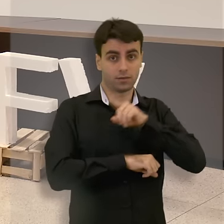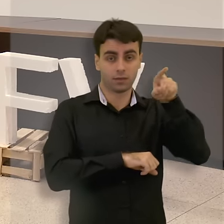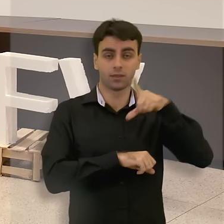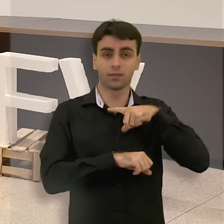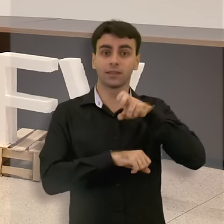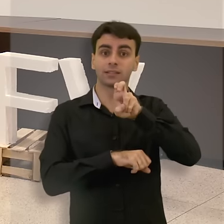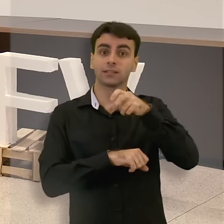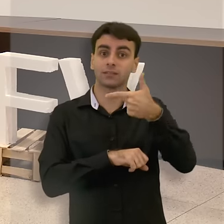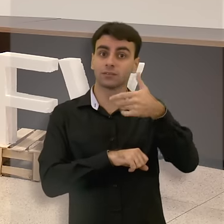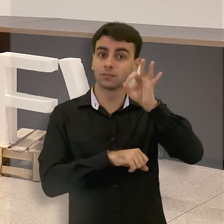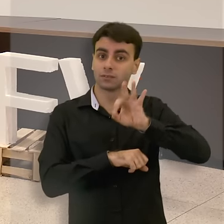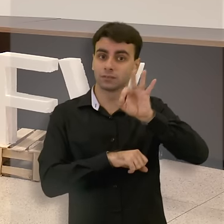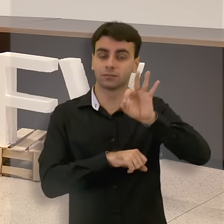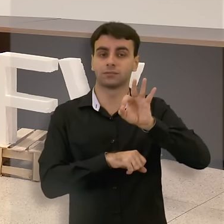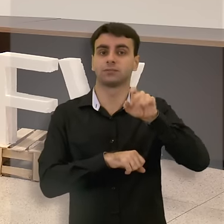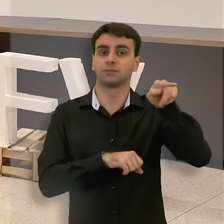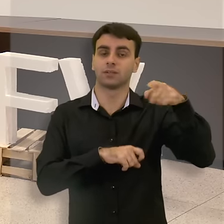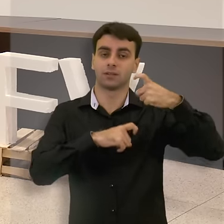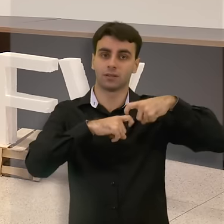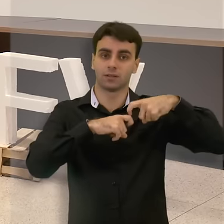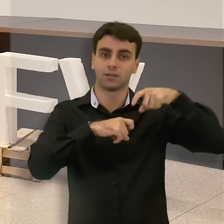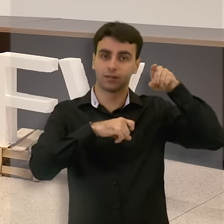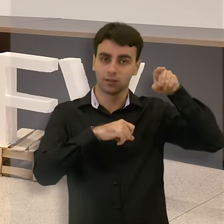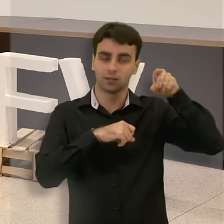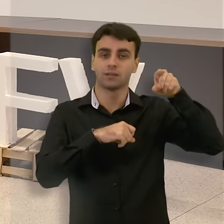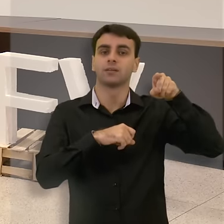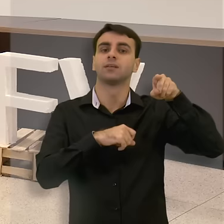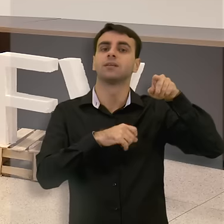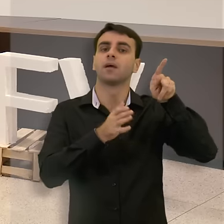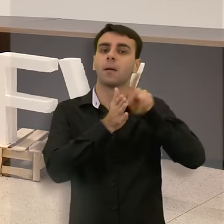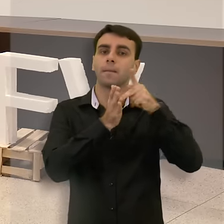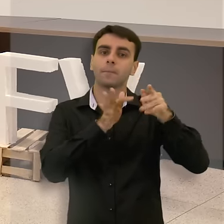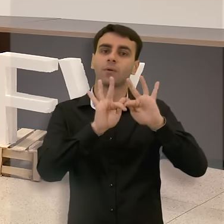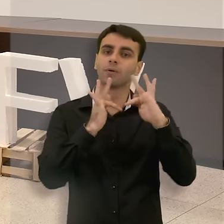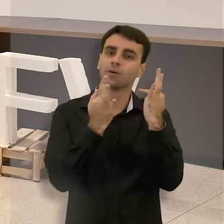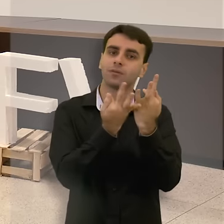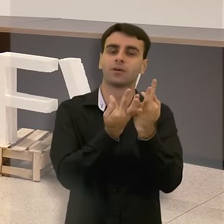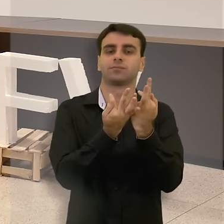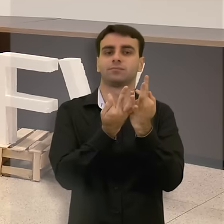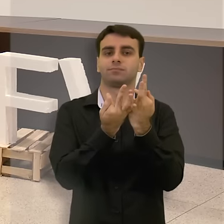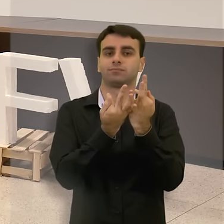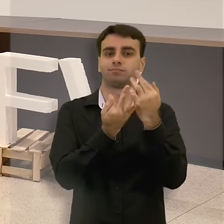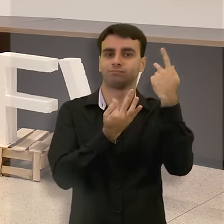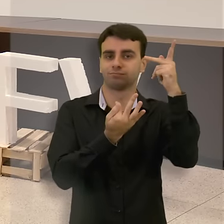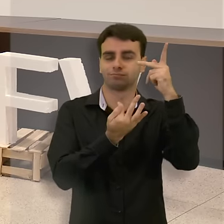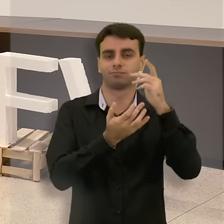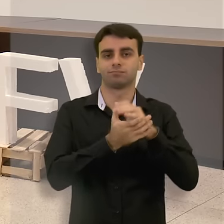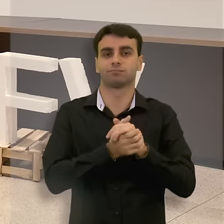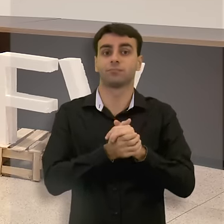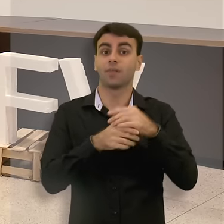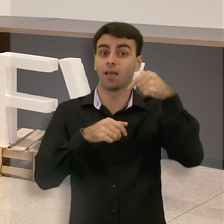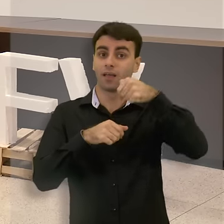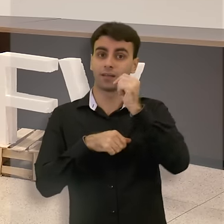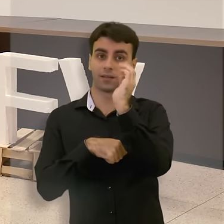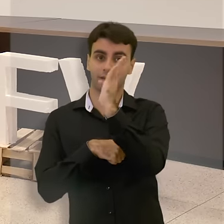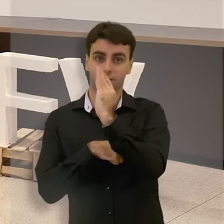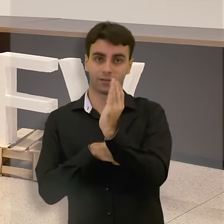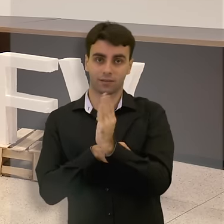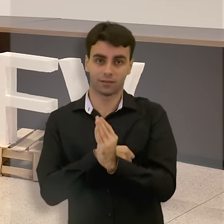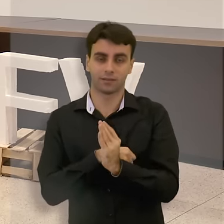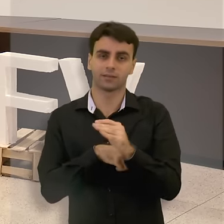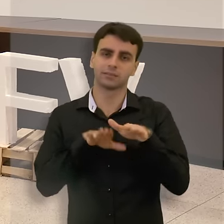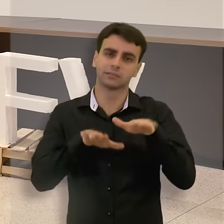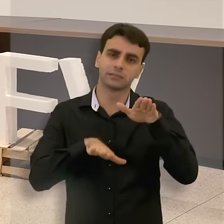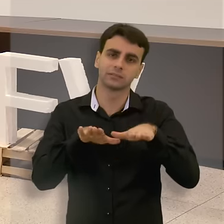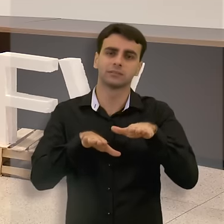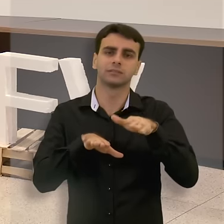52% dos médicos deles como médicos de família e comunidade. No Brasil, a gente